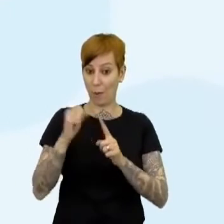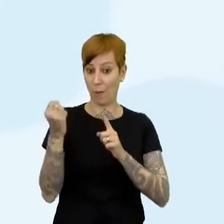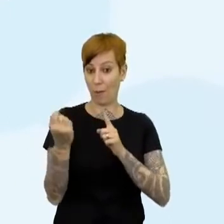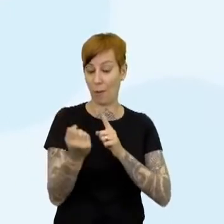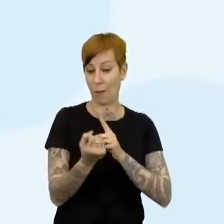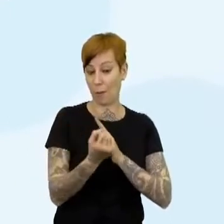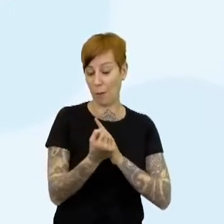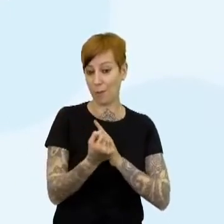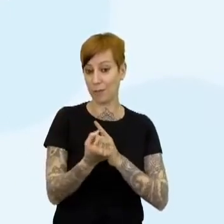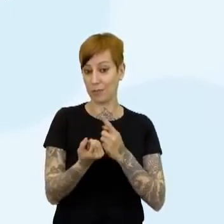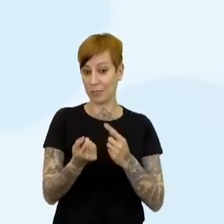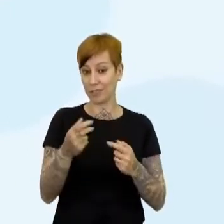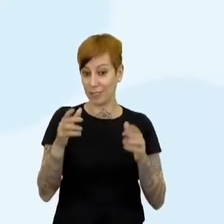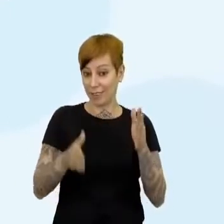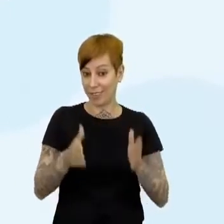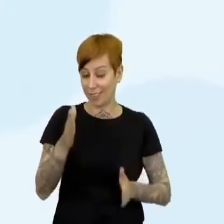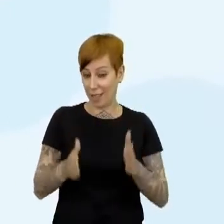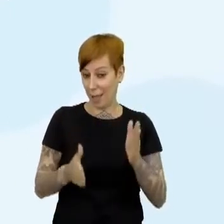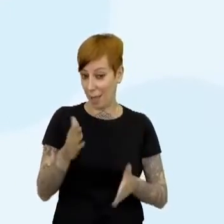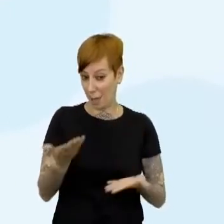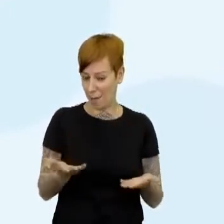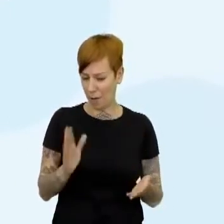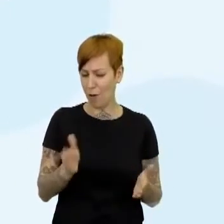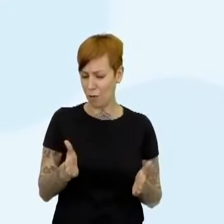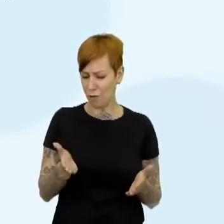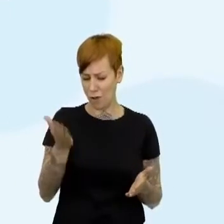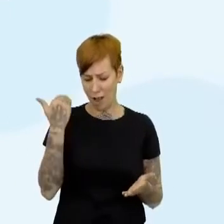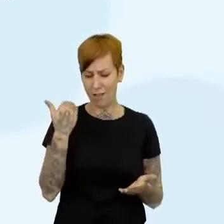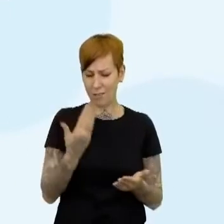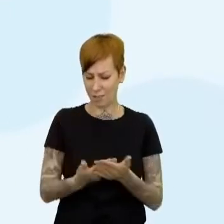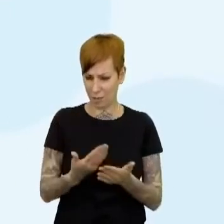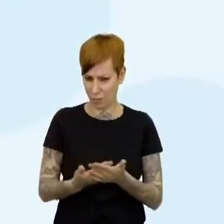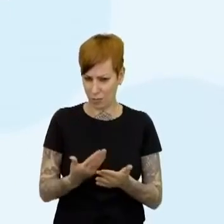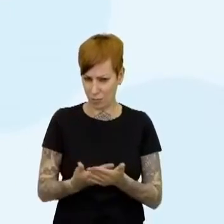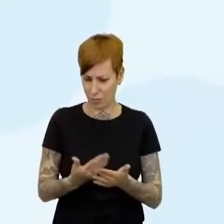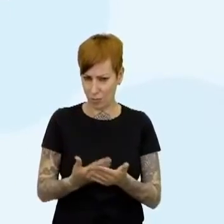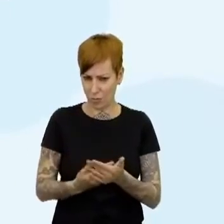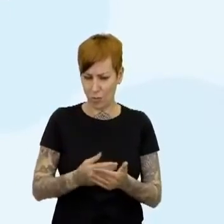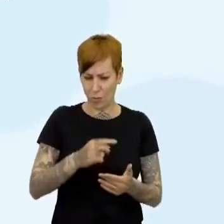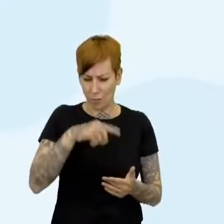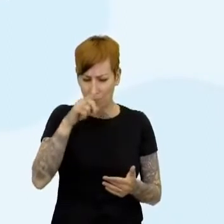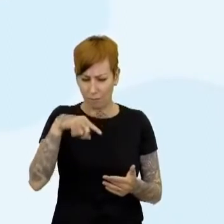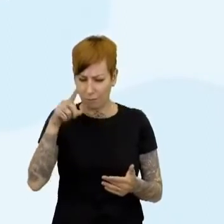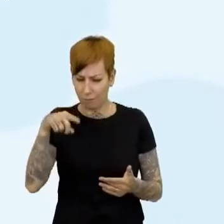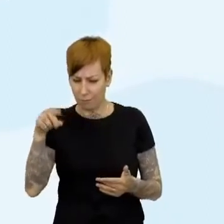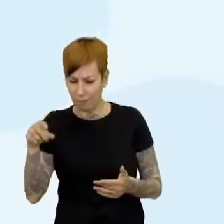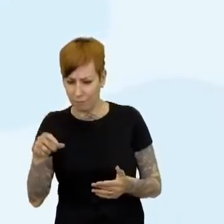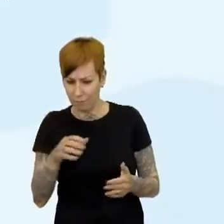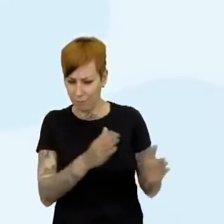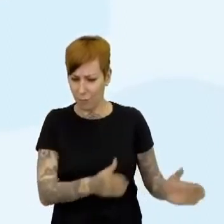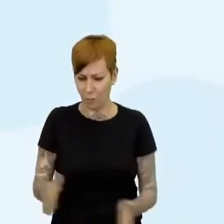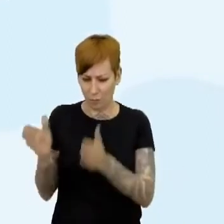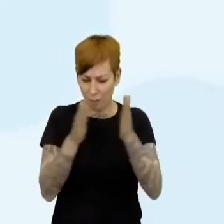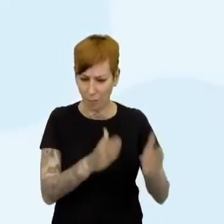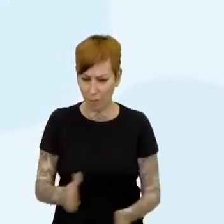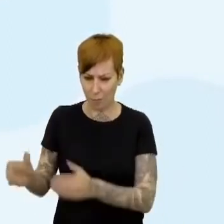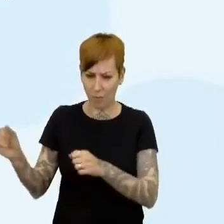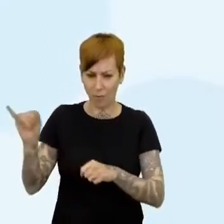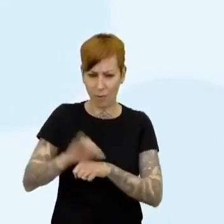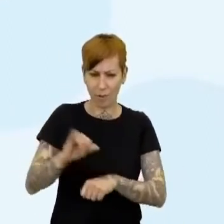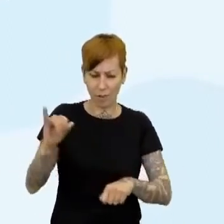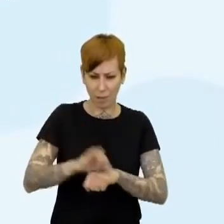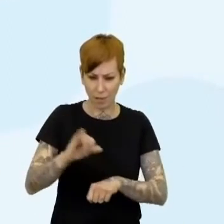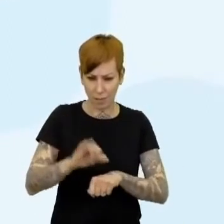a oportunidade de estudá-los, se a gente pega aí os rankings de produção de aço, de produção de indústria pesada, de